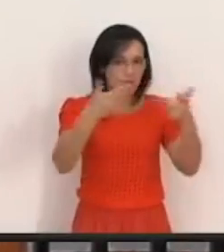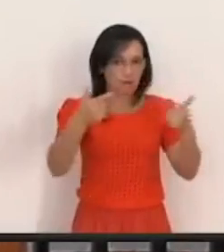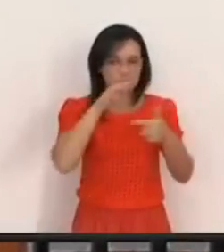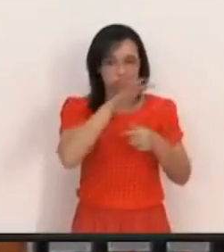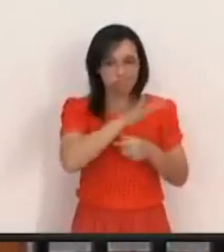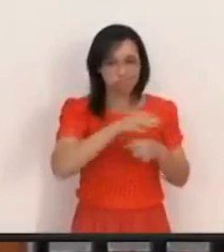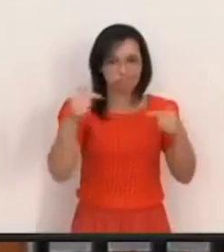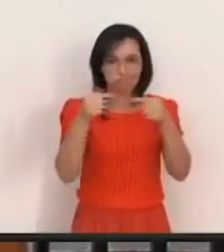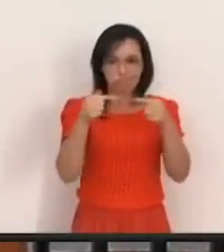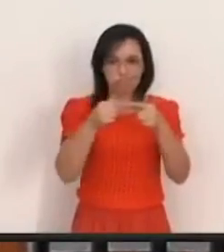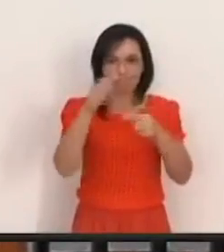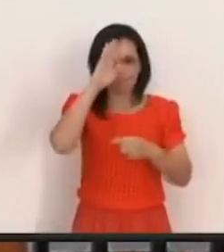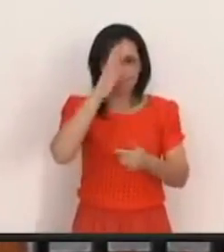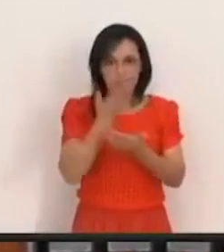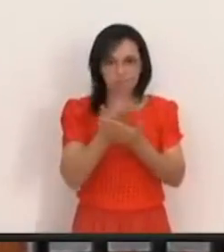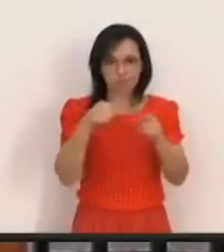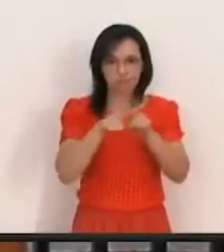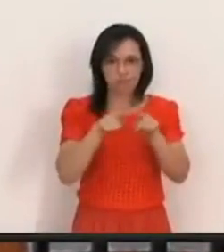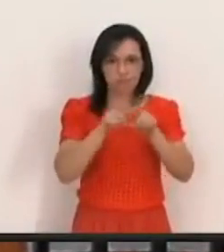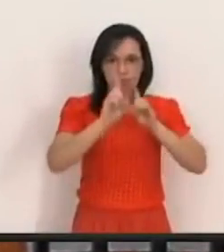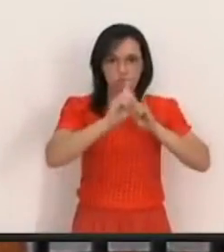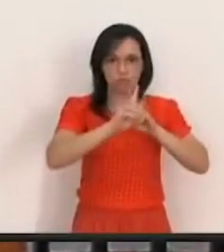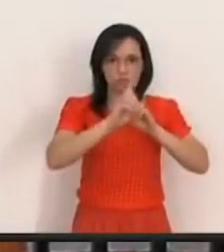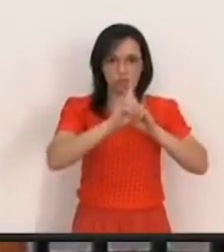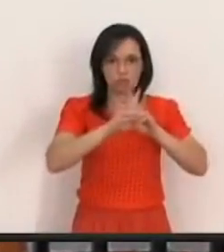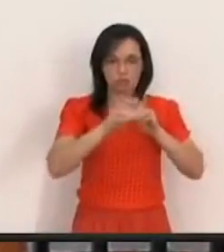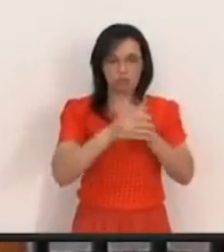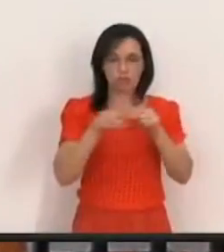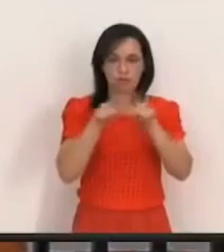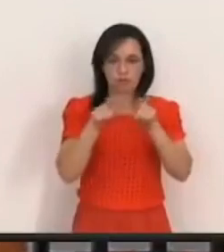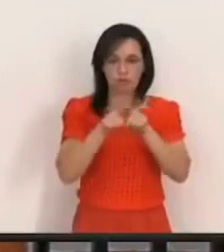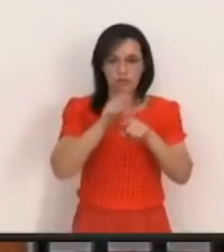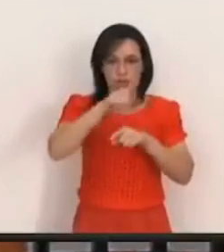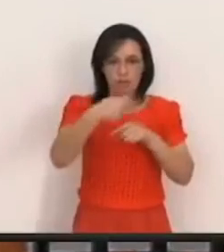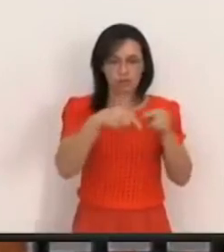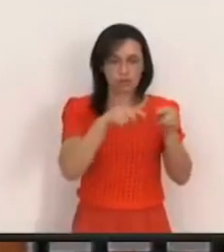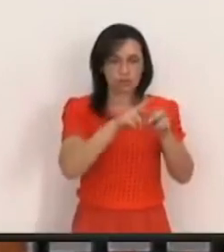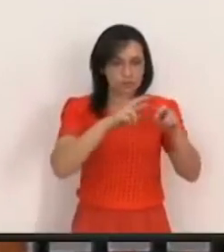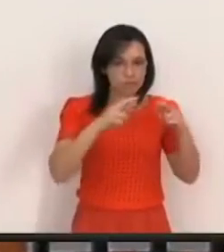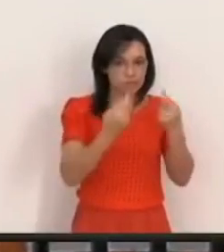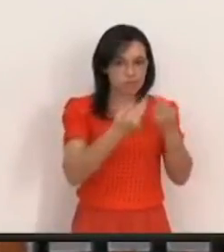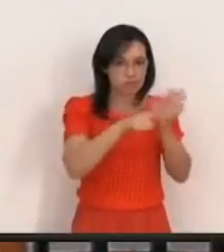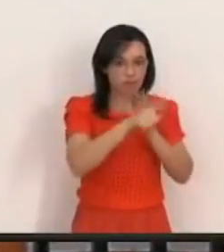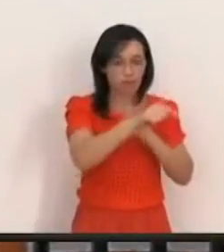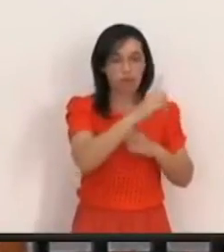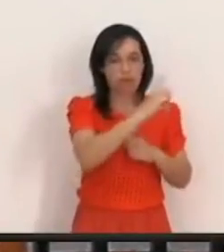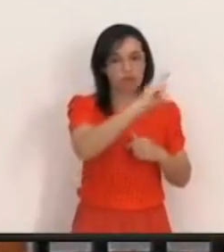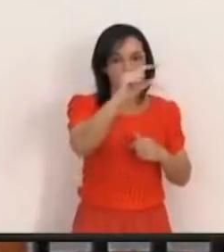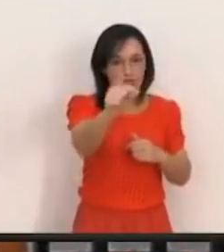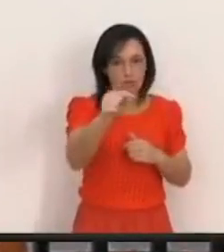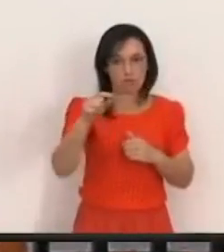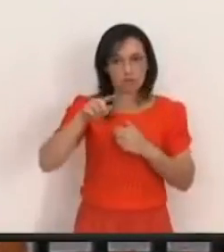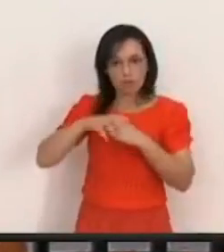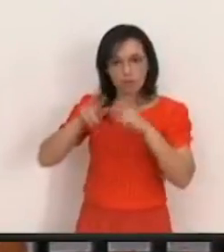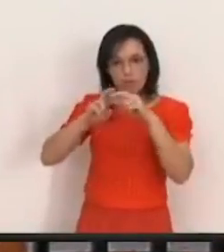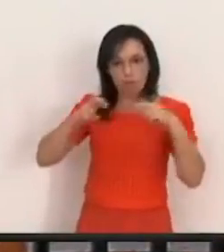à fé Associadas à doutrina E depois desse concílio Foi pedido para que ele se ausentasse E os pastores